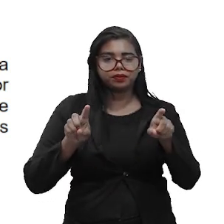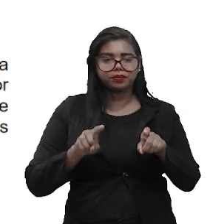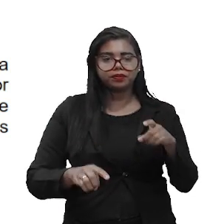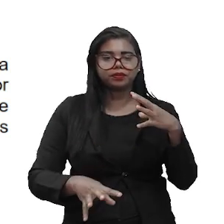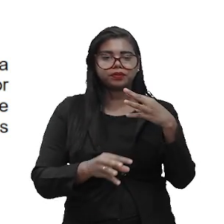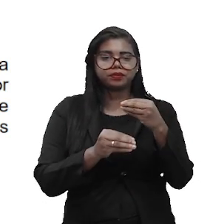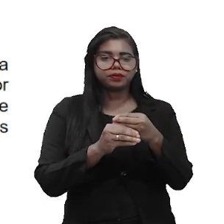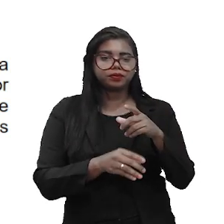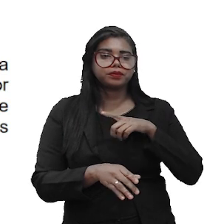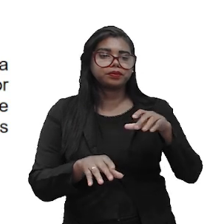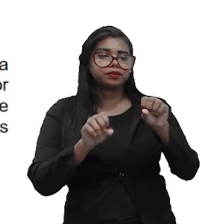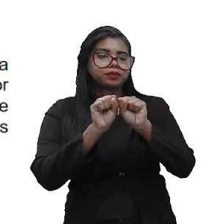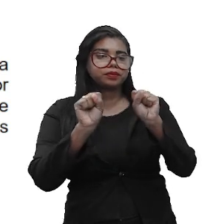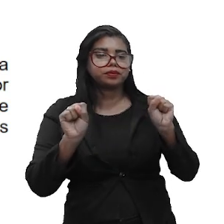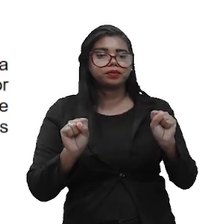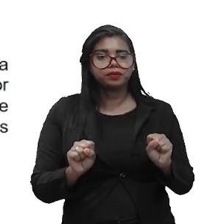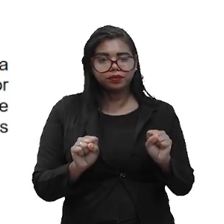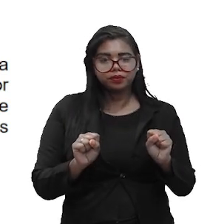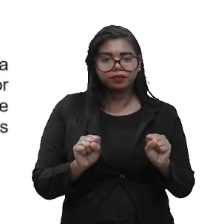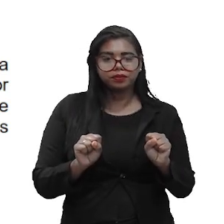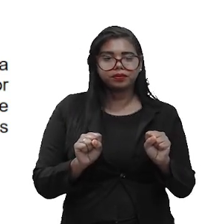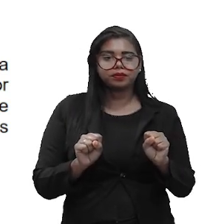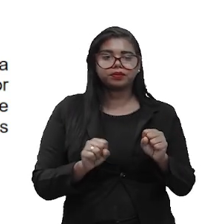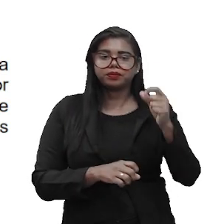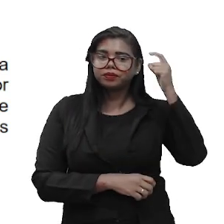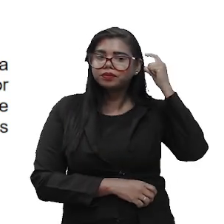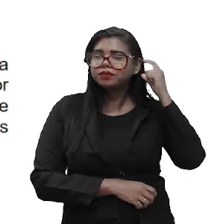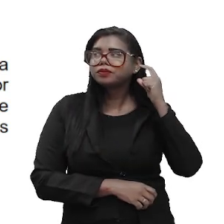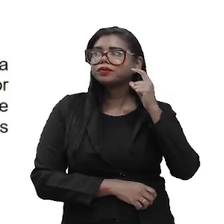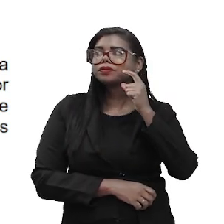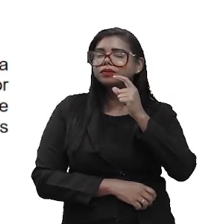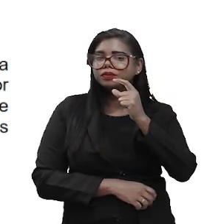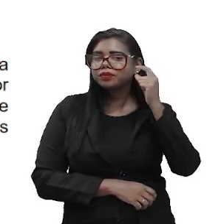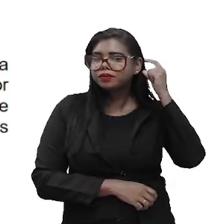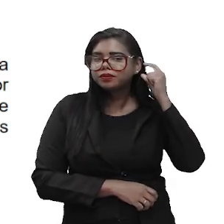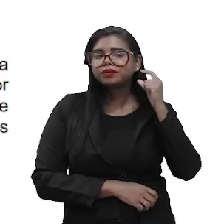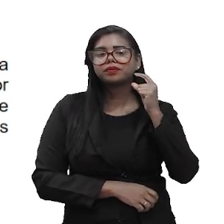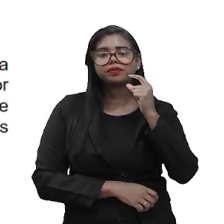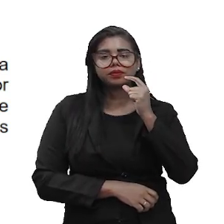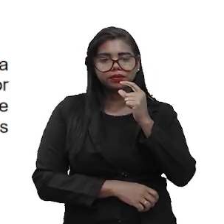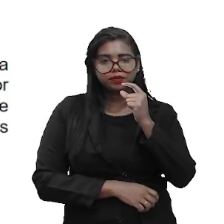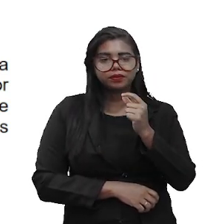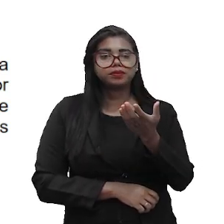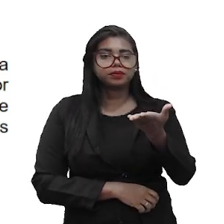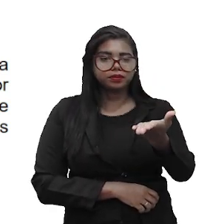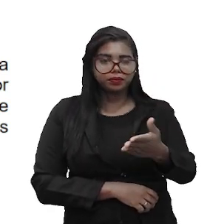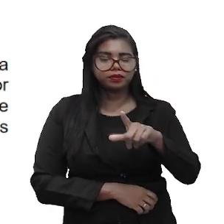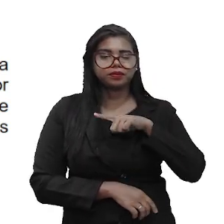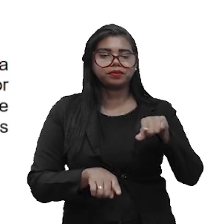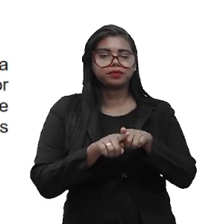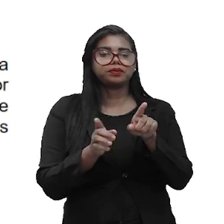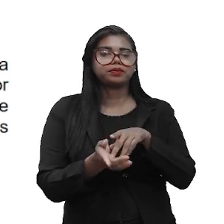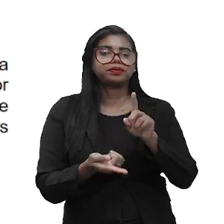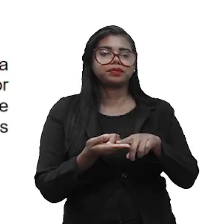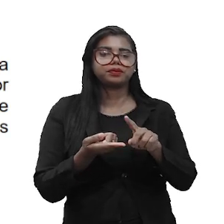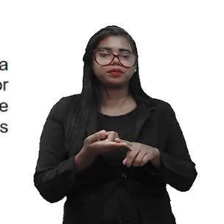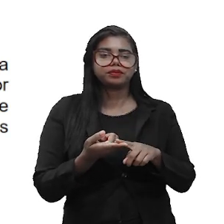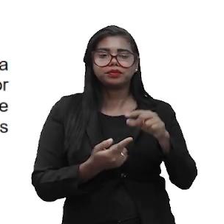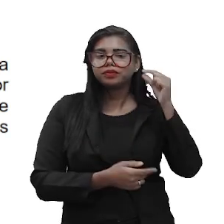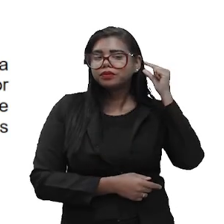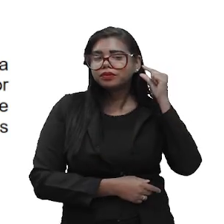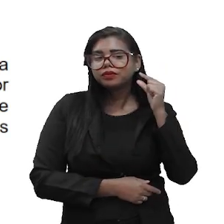sistema, aquele acessório que é o headset, onde você vai ter o fone